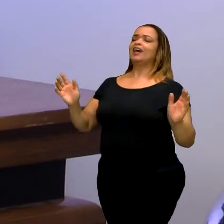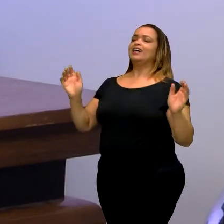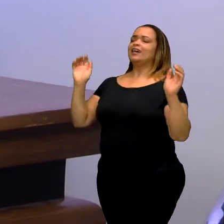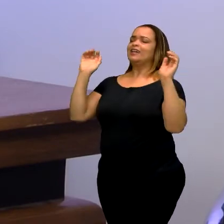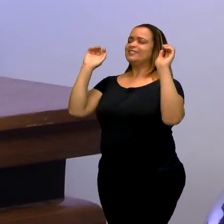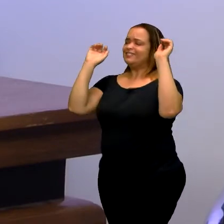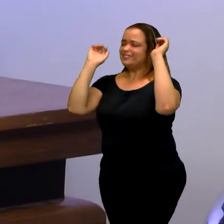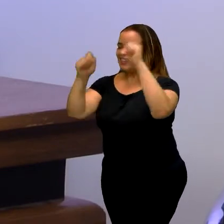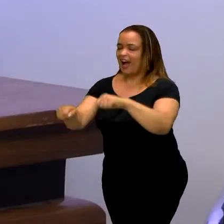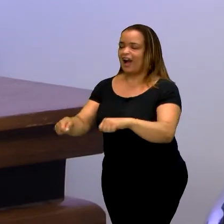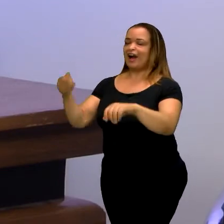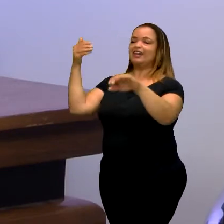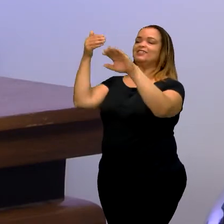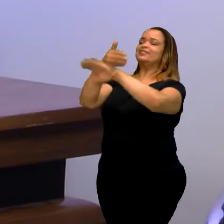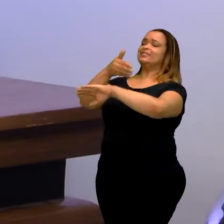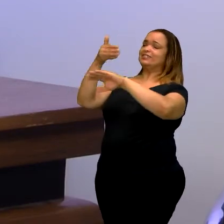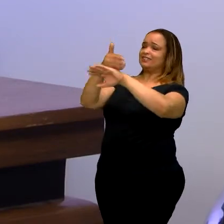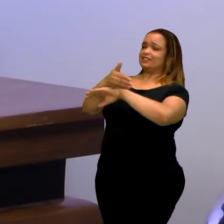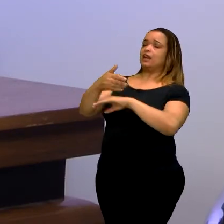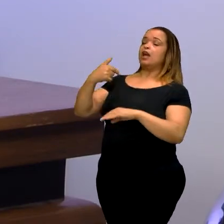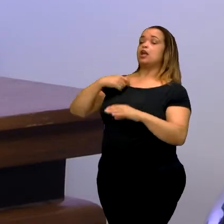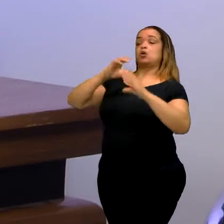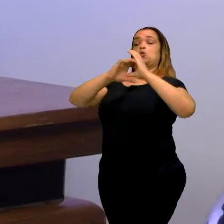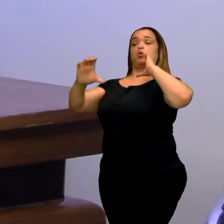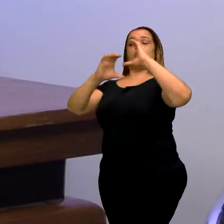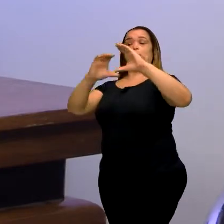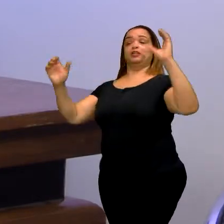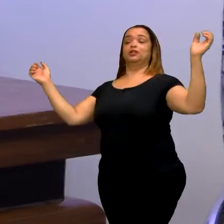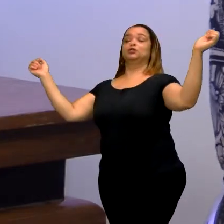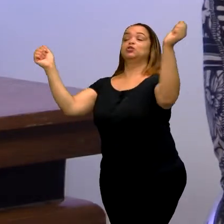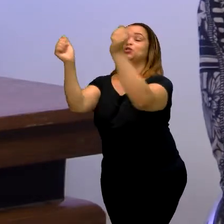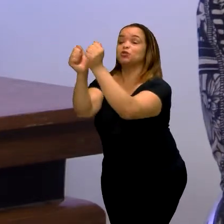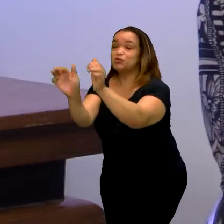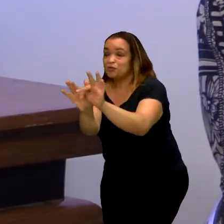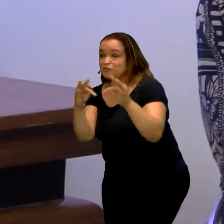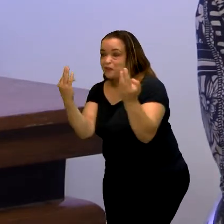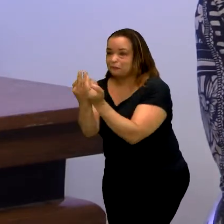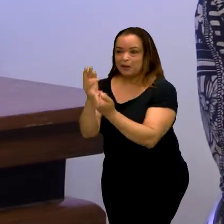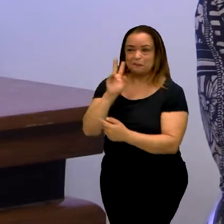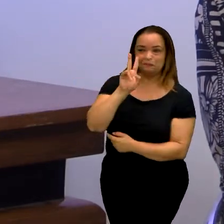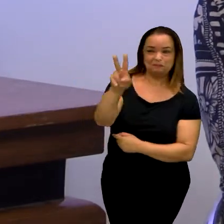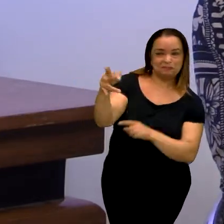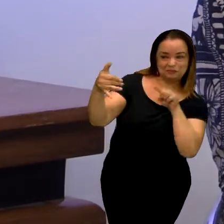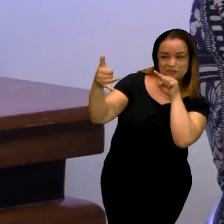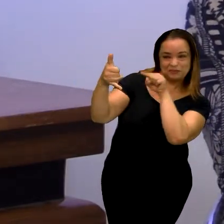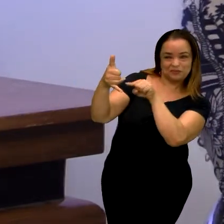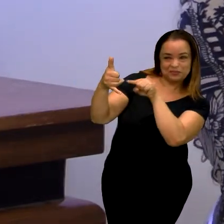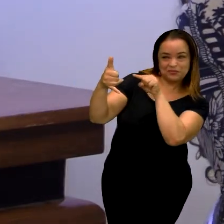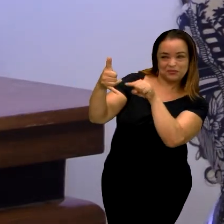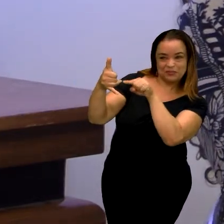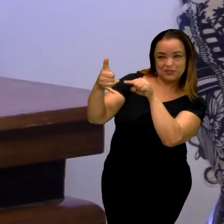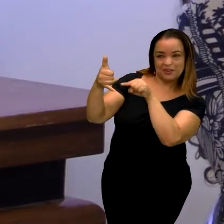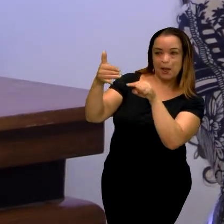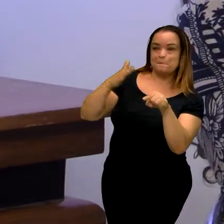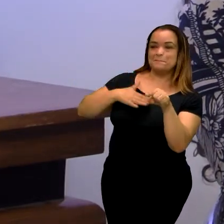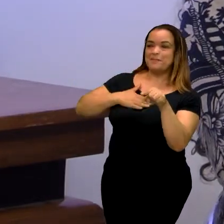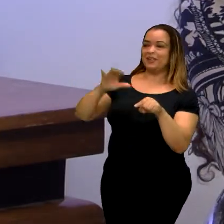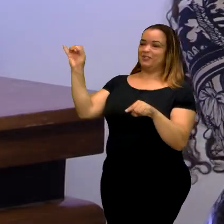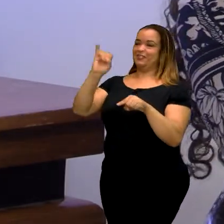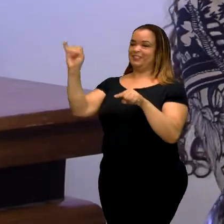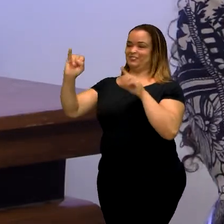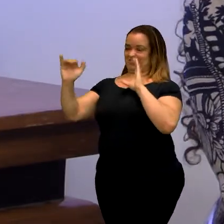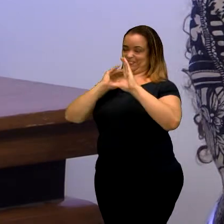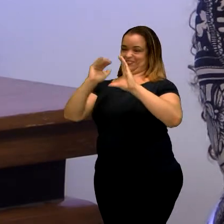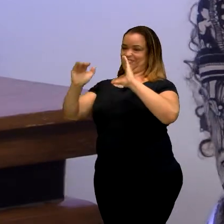acessível para nós, surdos. Então, eu comunico com a família, assim. Olha só. Meu irmão me mandando a mensagem,